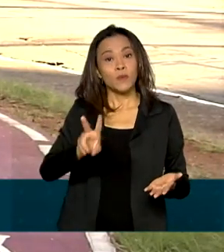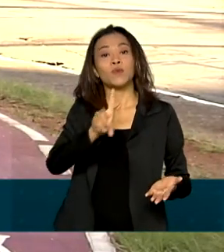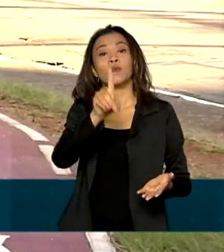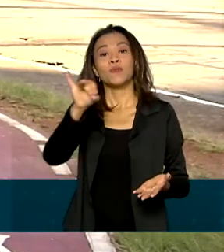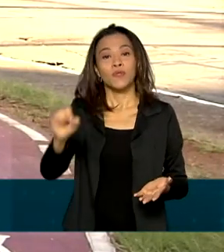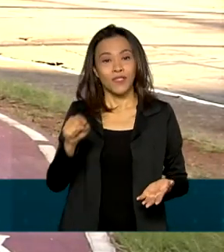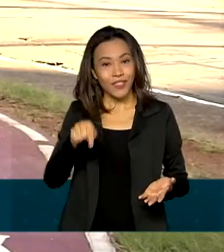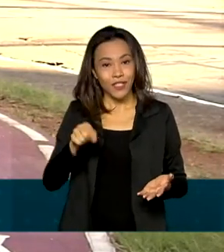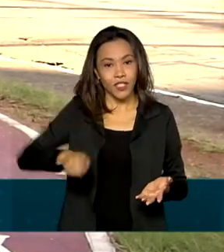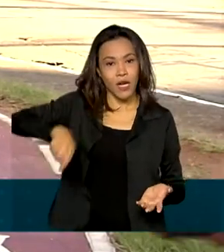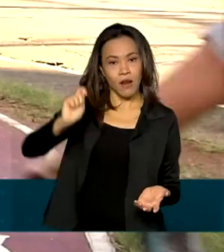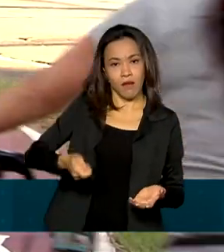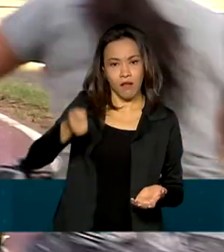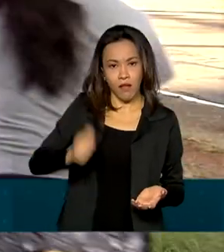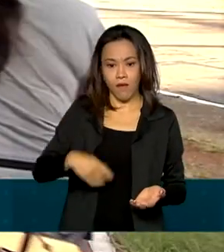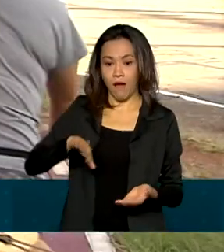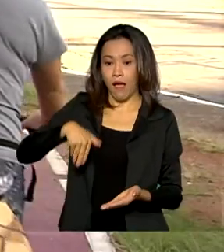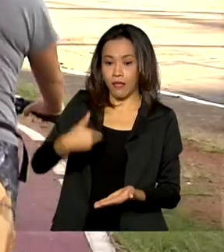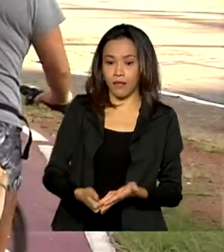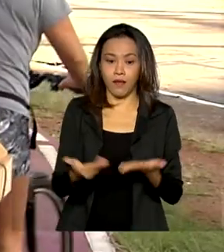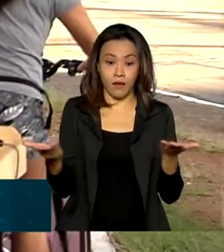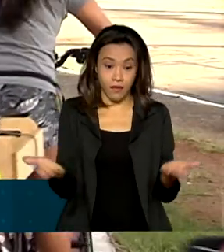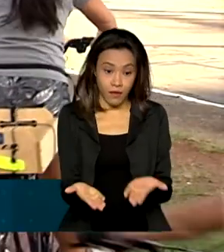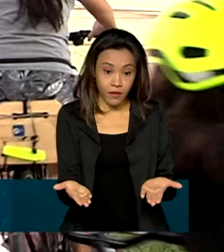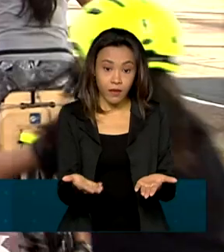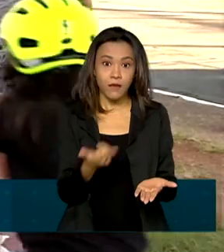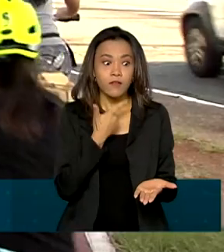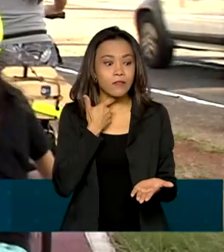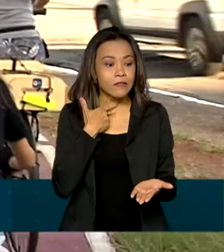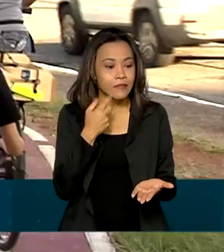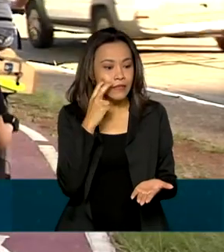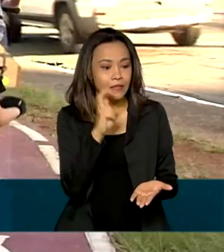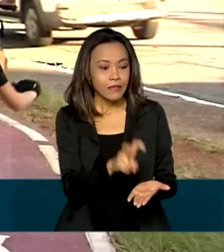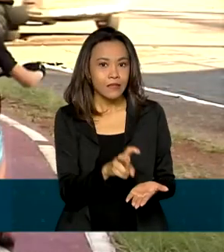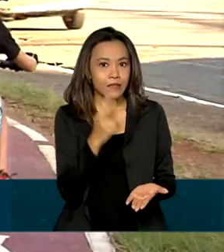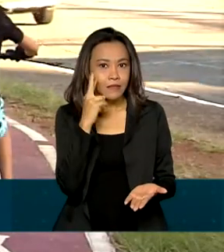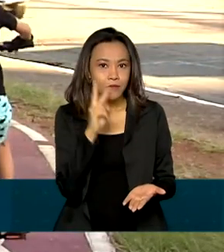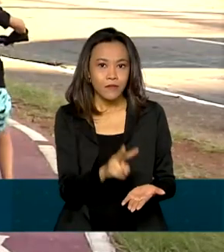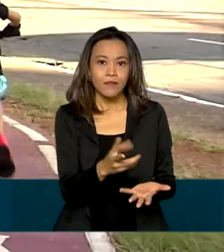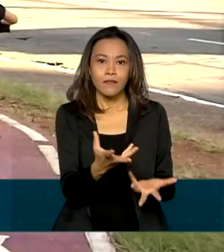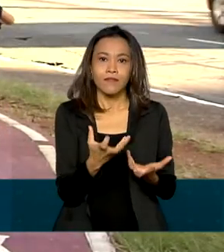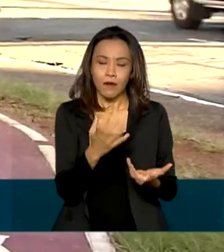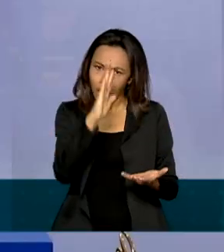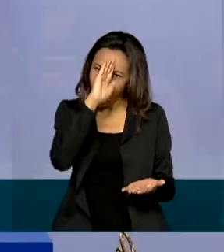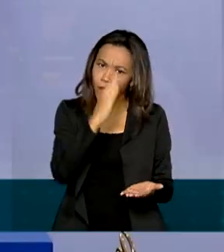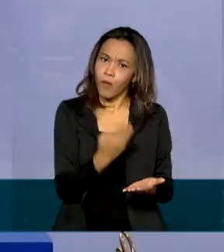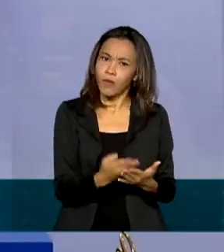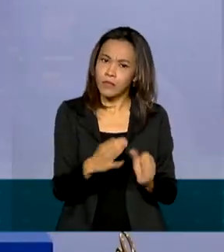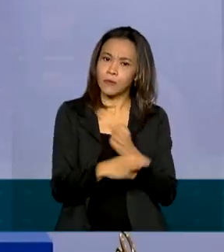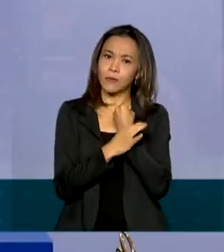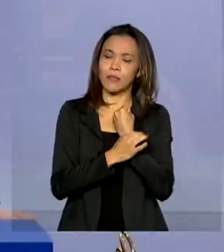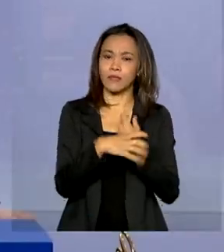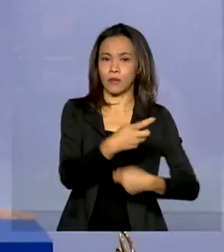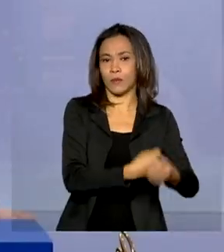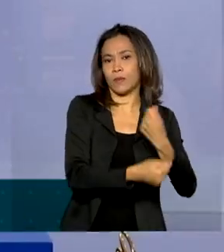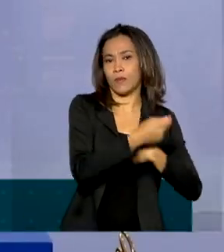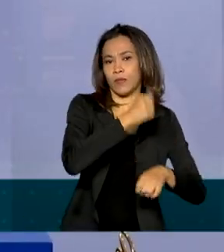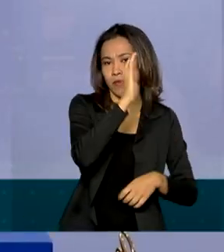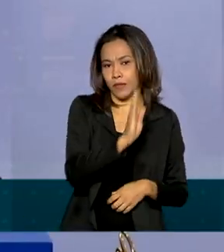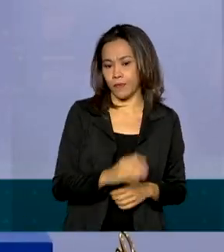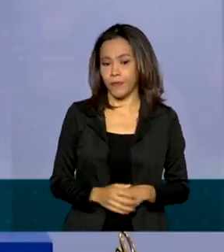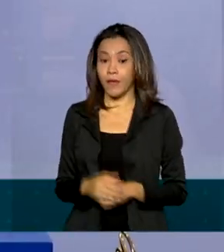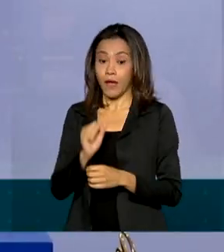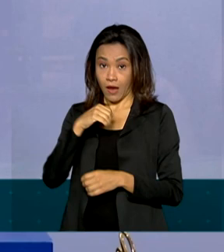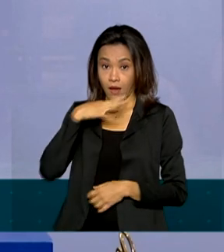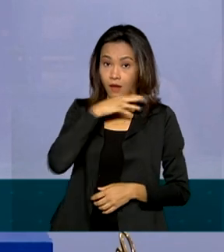Segundo o governo, até aqui o apetite por investimentos demonstra confiança na economia brasileira. Acho que o Brasil precisava disso,